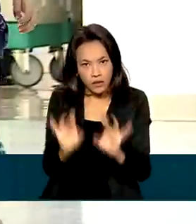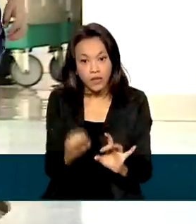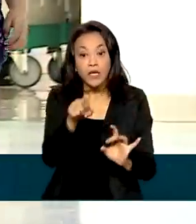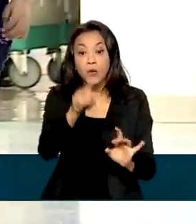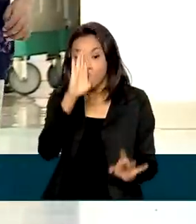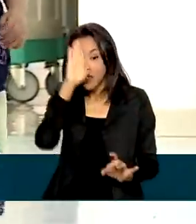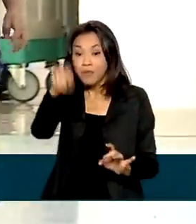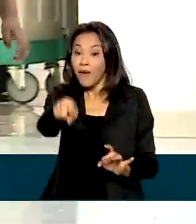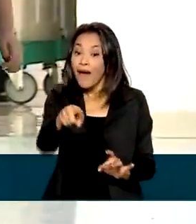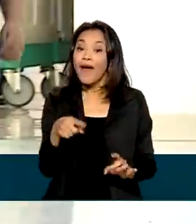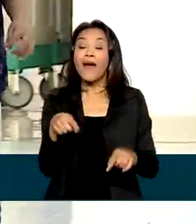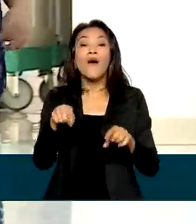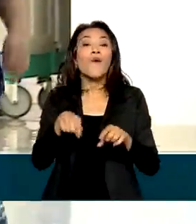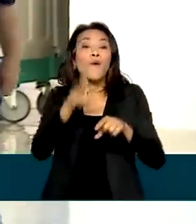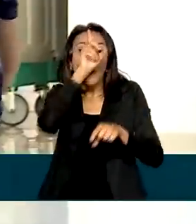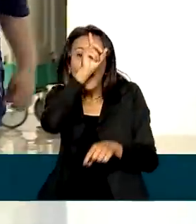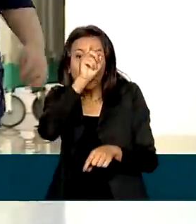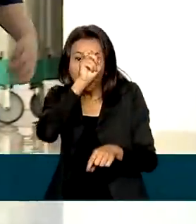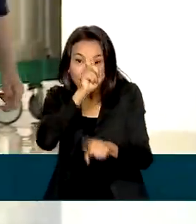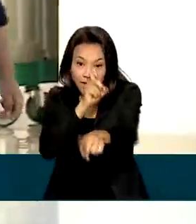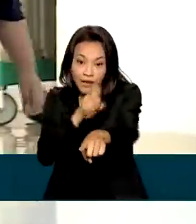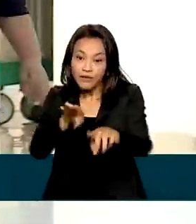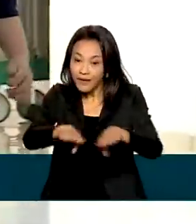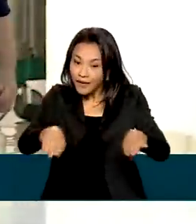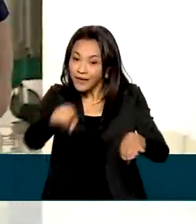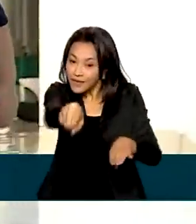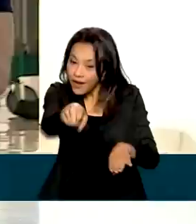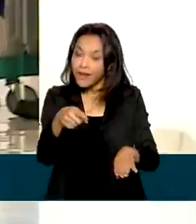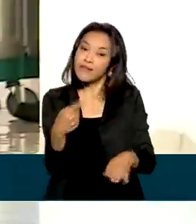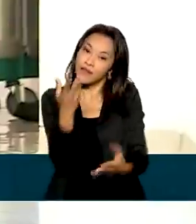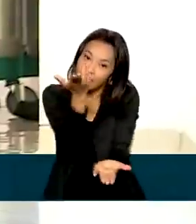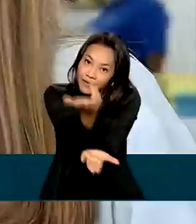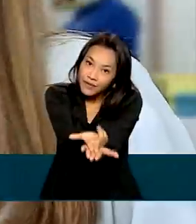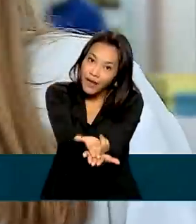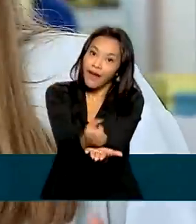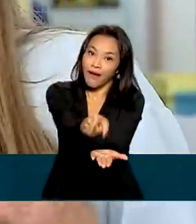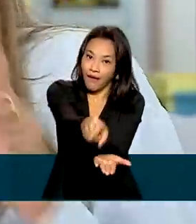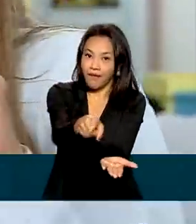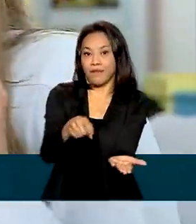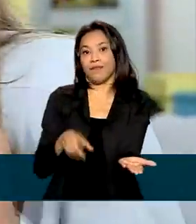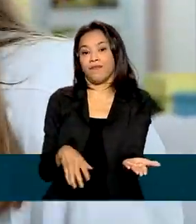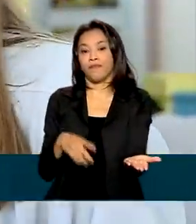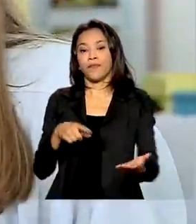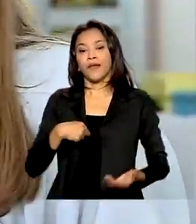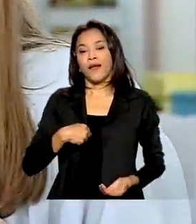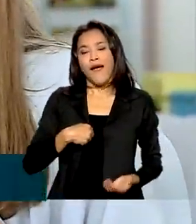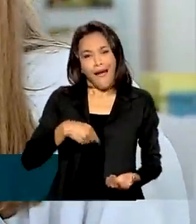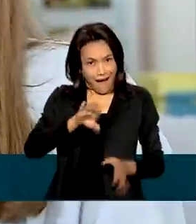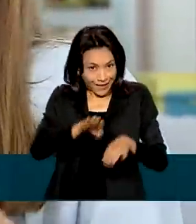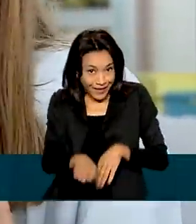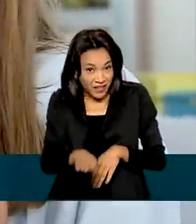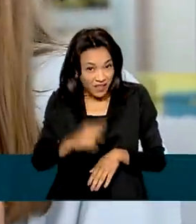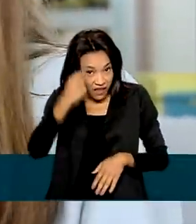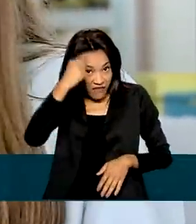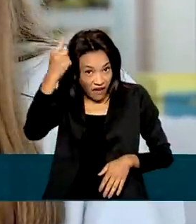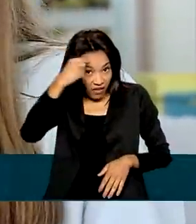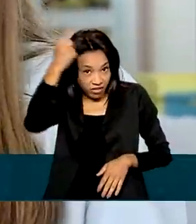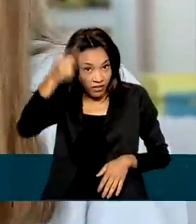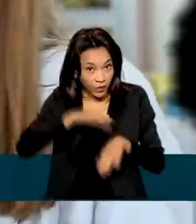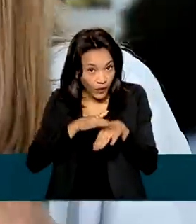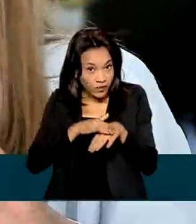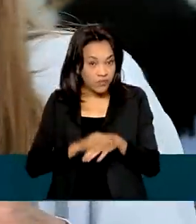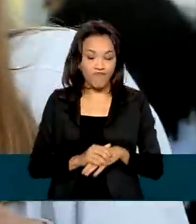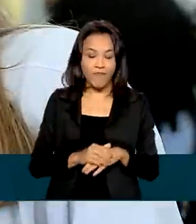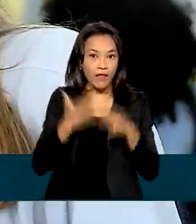da Criança de Brasília, onde o menino Wellington está internado. A criança não inventa a doença. Preste atenção.